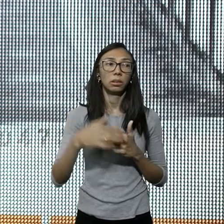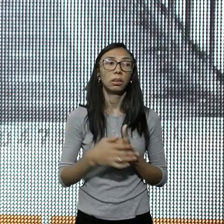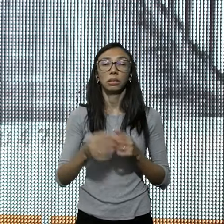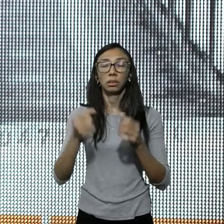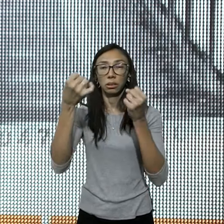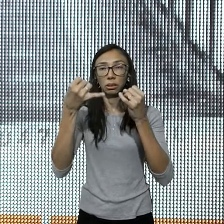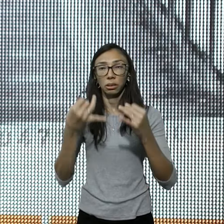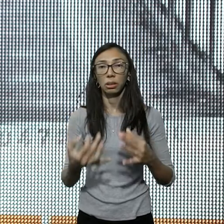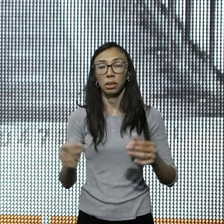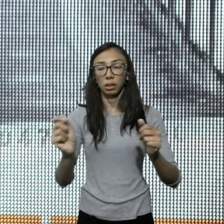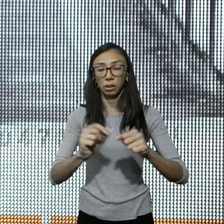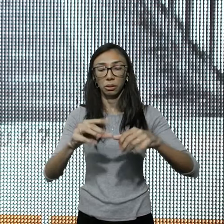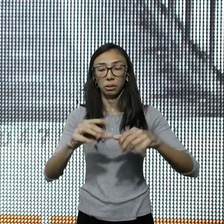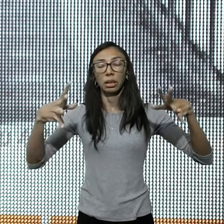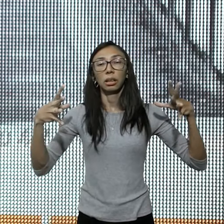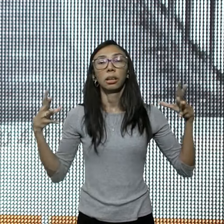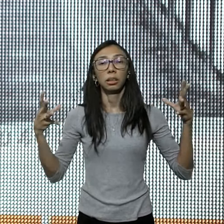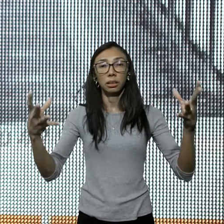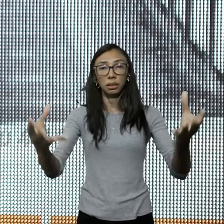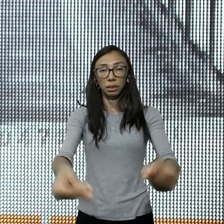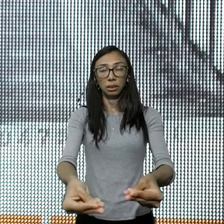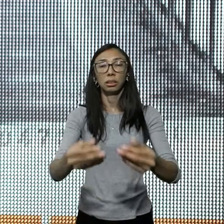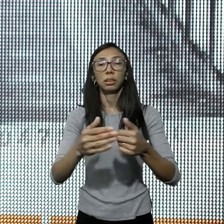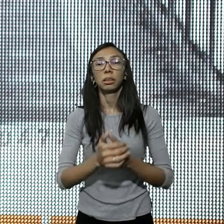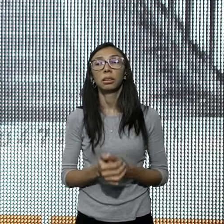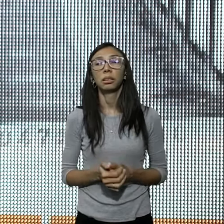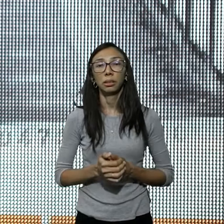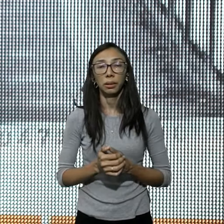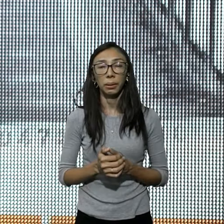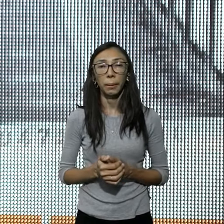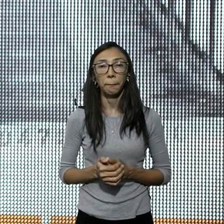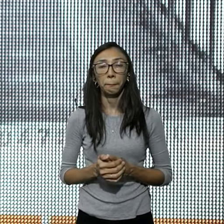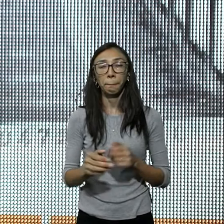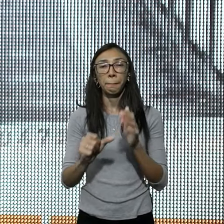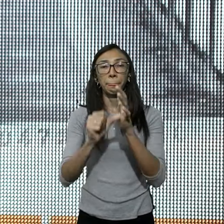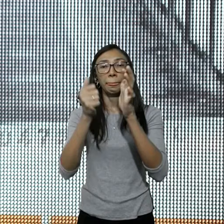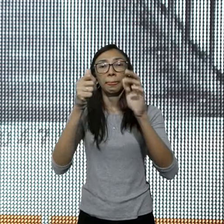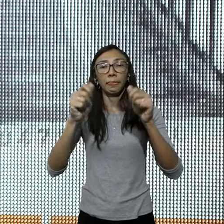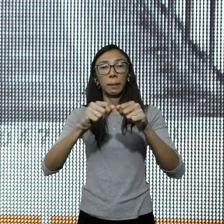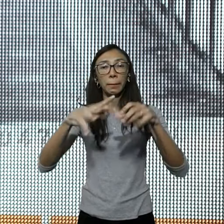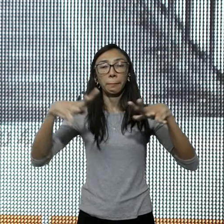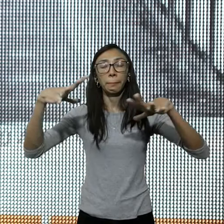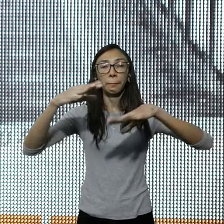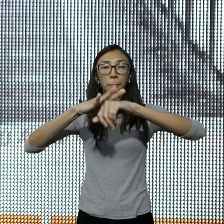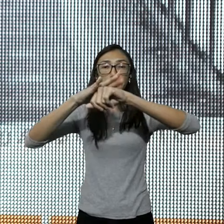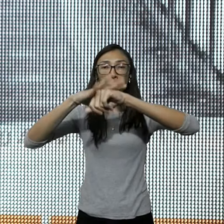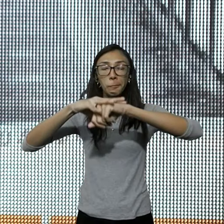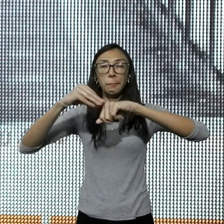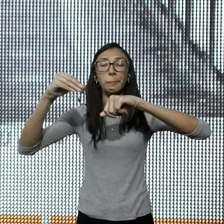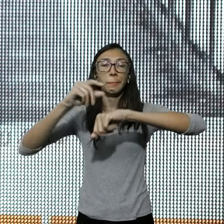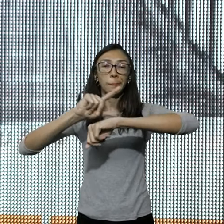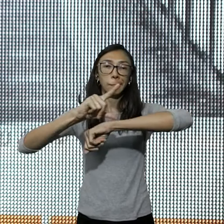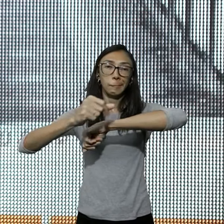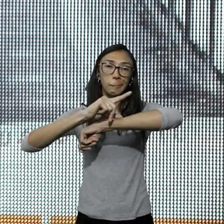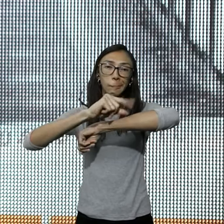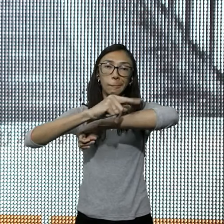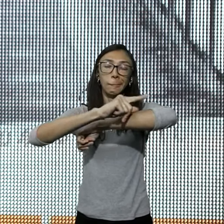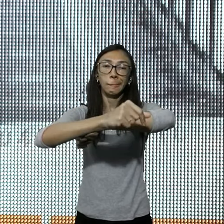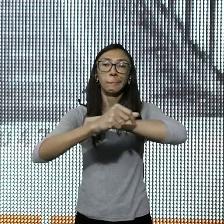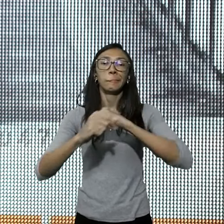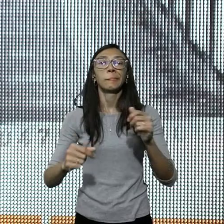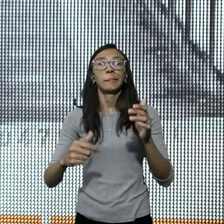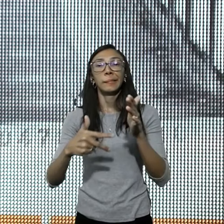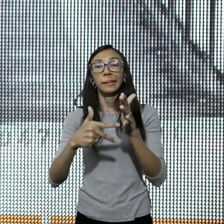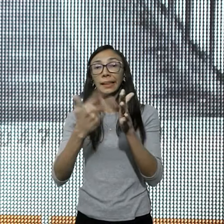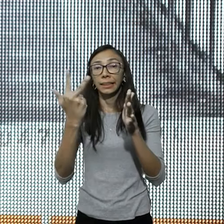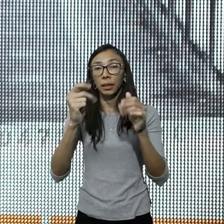todos receberam, milagre, esse homem recebeu, três, o primeiro, foi a cura, da lepra, que todos receberam, o segundo milagre, foi